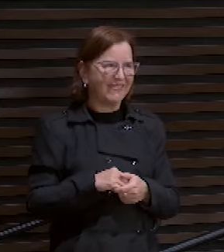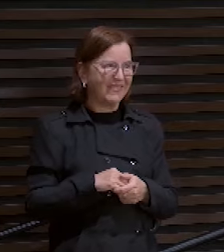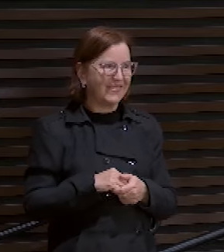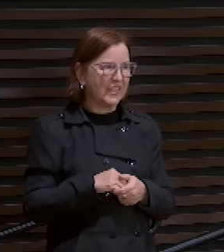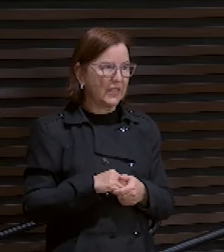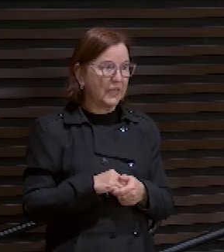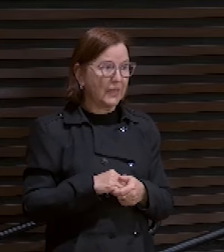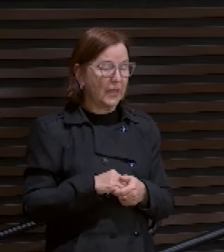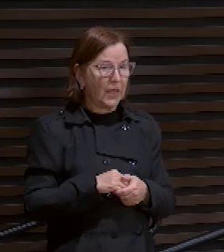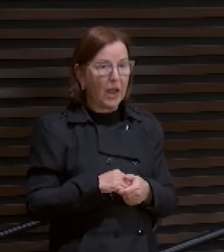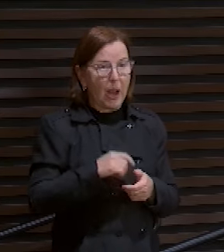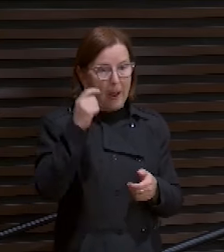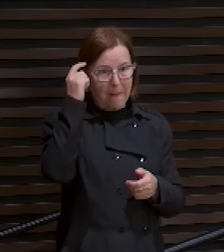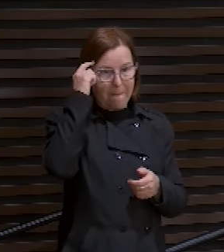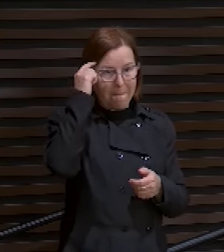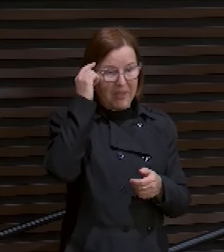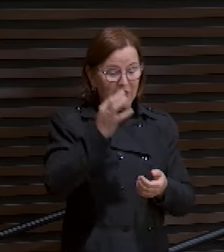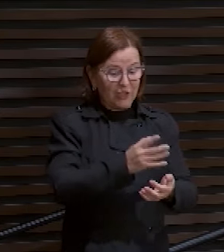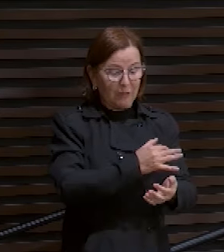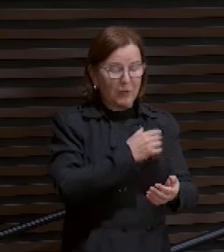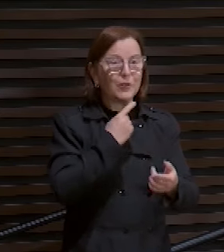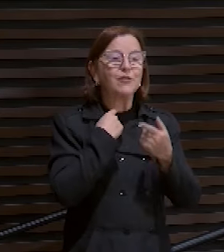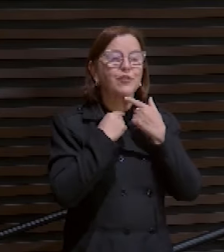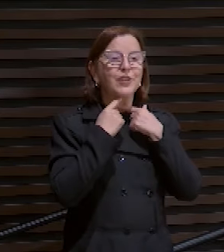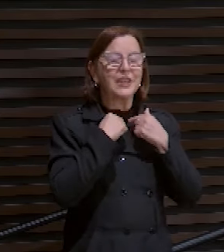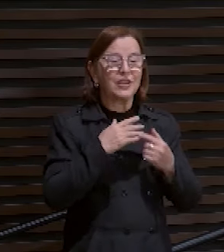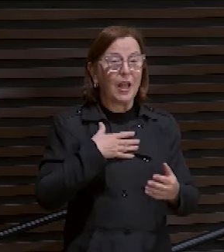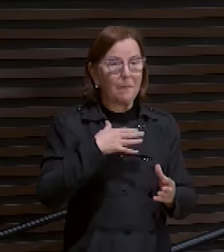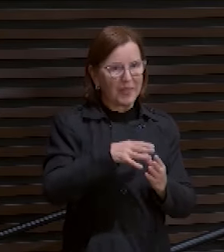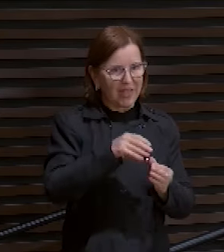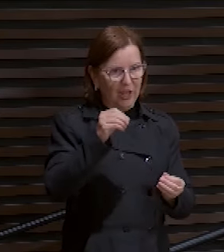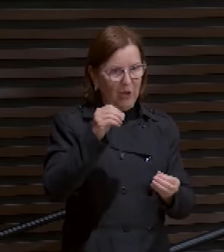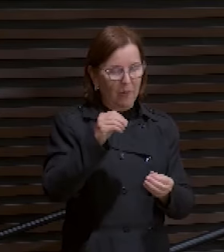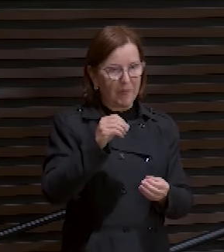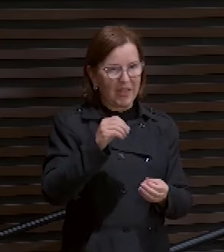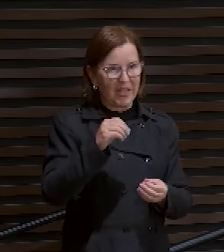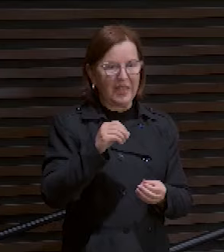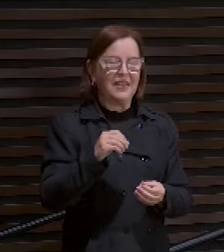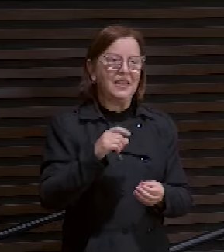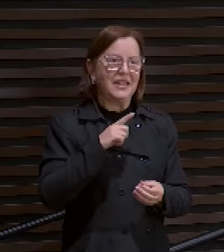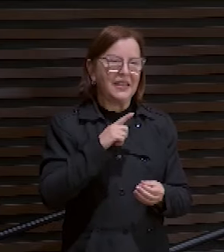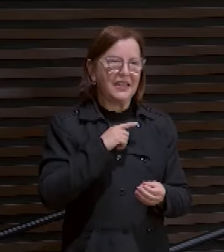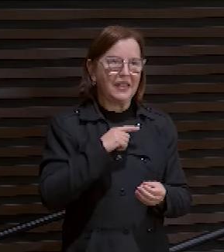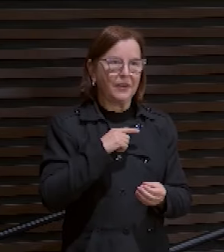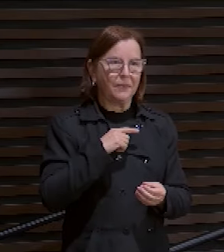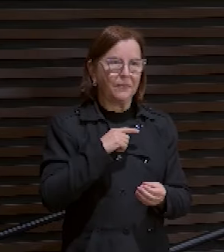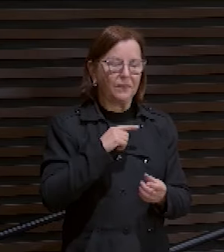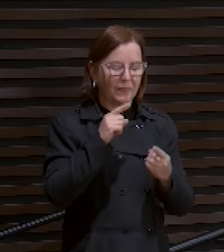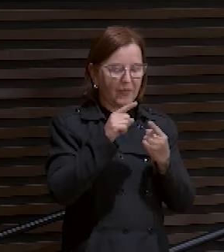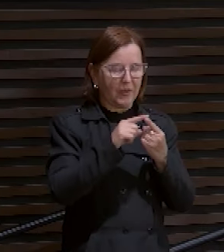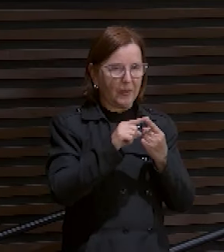Mente, emoções e vontade. A minha alma tem. Mente, as minhas emoções e a minha vontade.